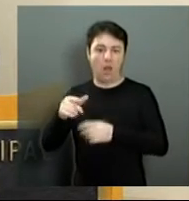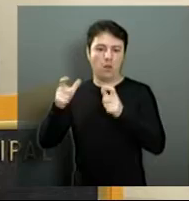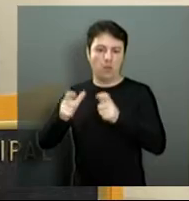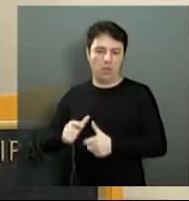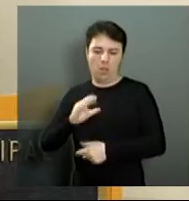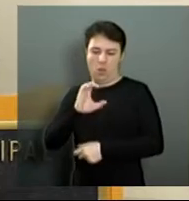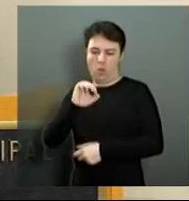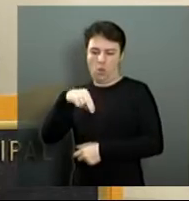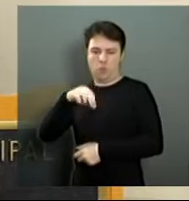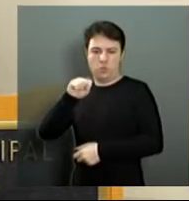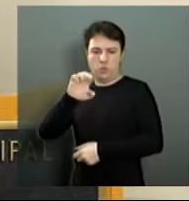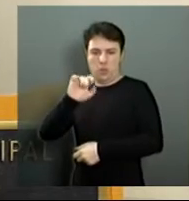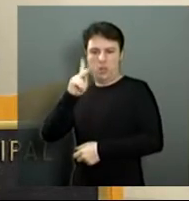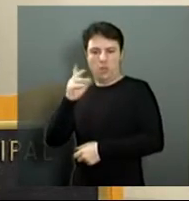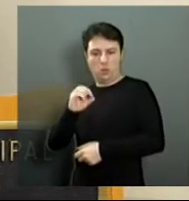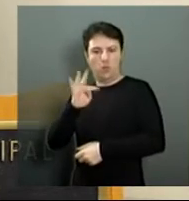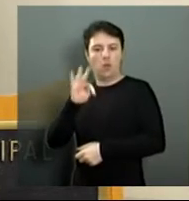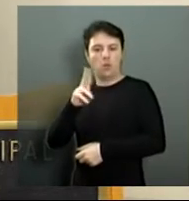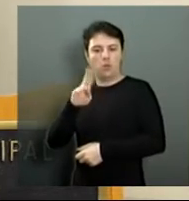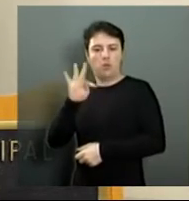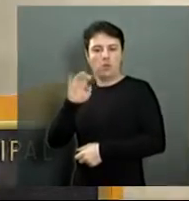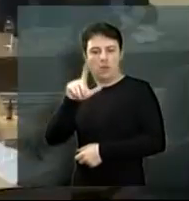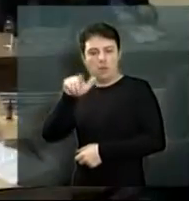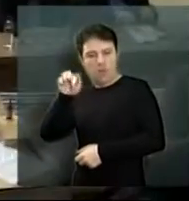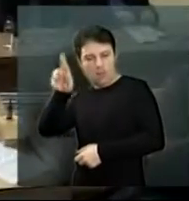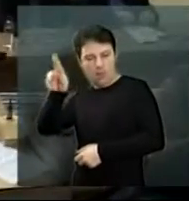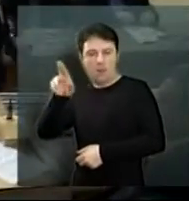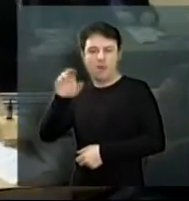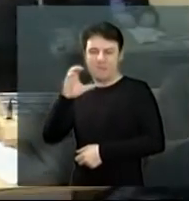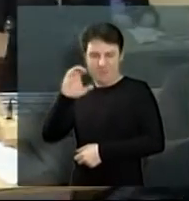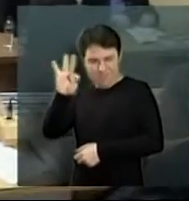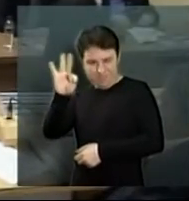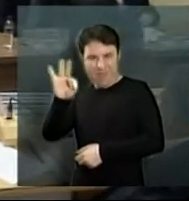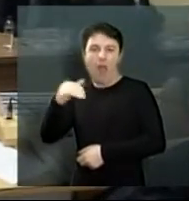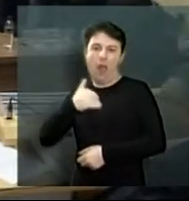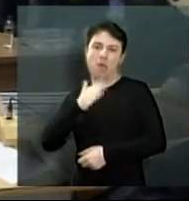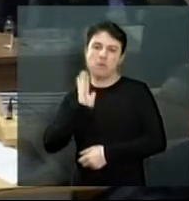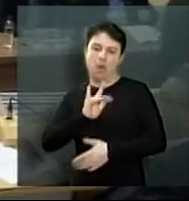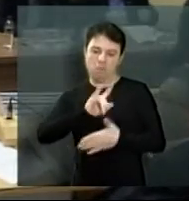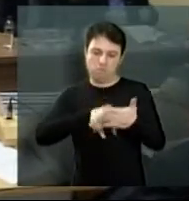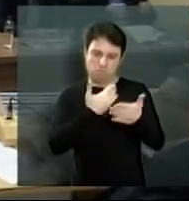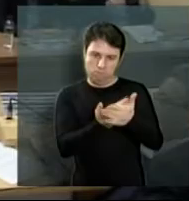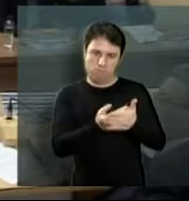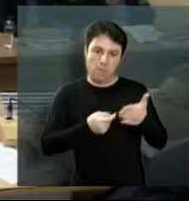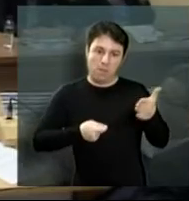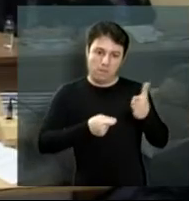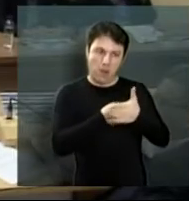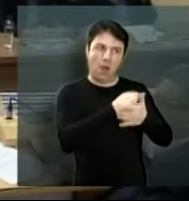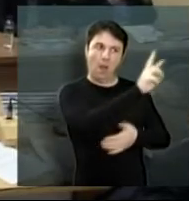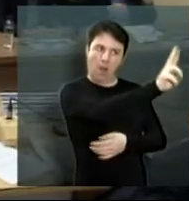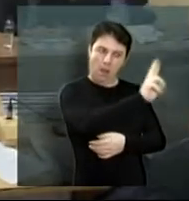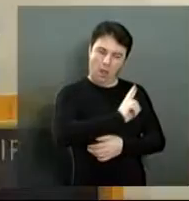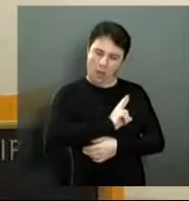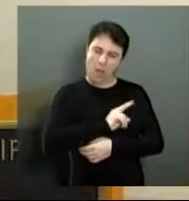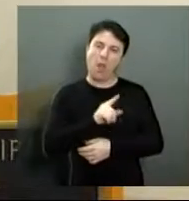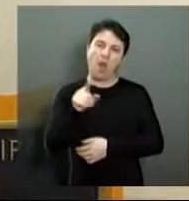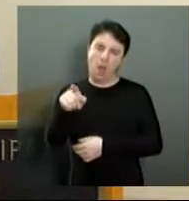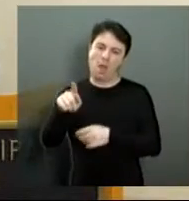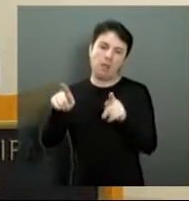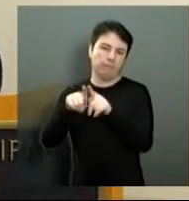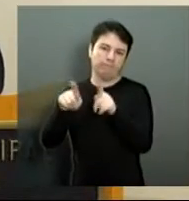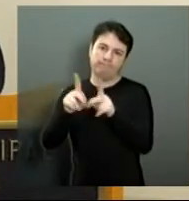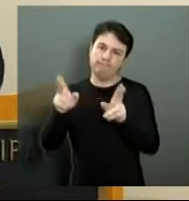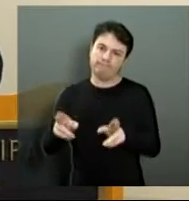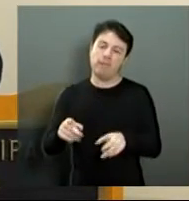não sei se faz uns quatro ou cinco meses que eu apresentei esse mesmo requerimento, a resposta foi mais ou menos por aí, viu, Tainara? É isso daí, realmente,